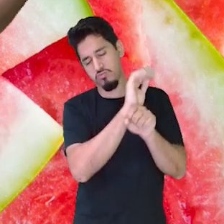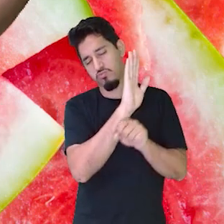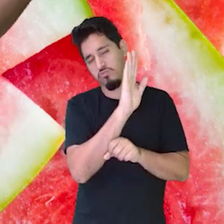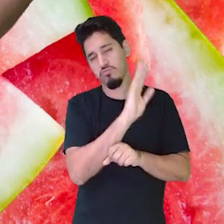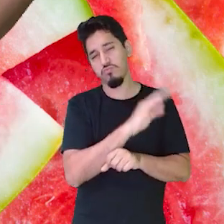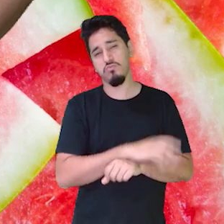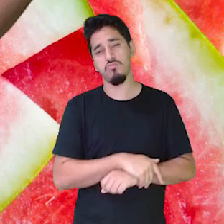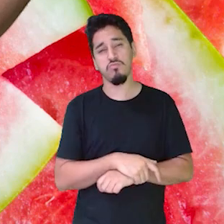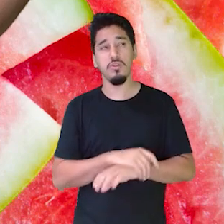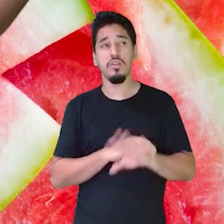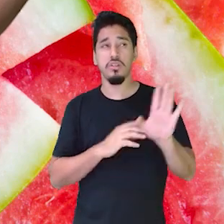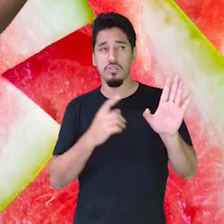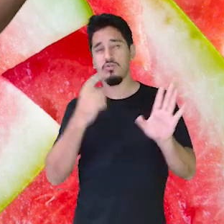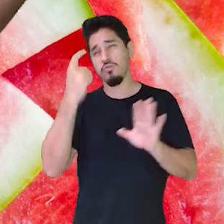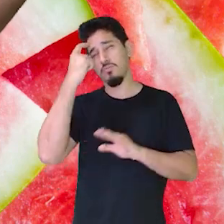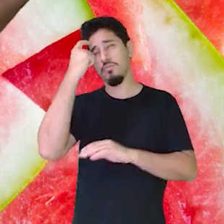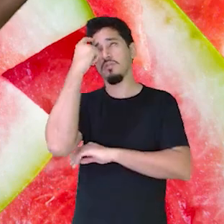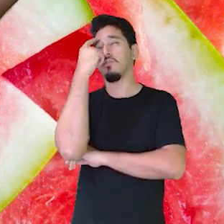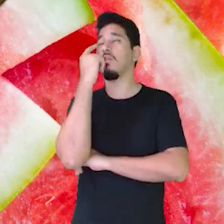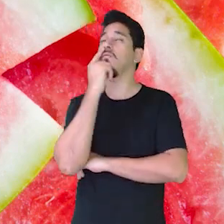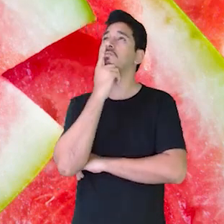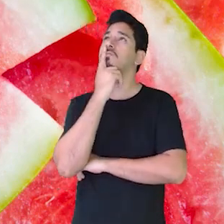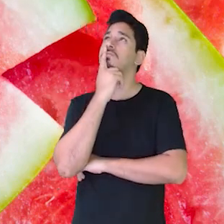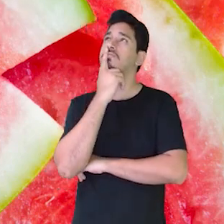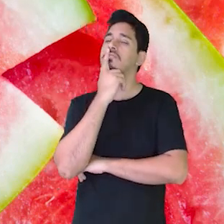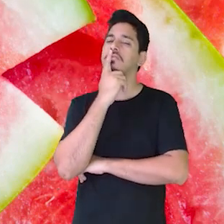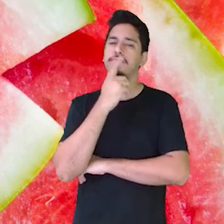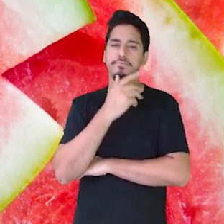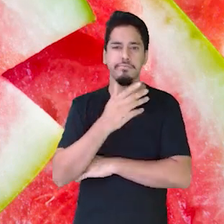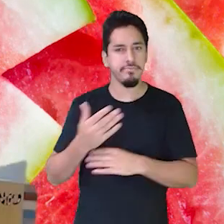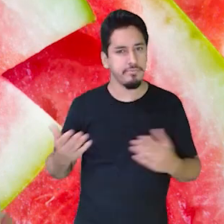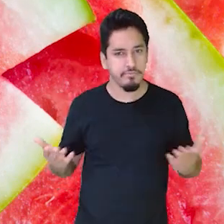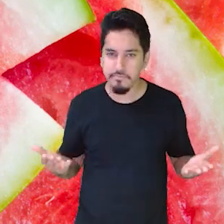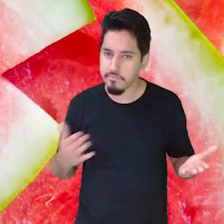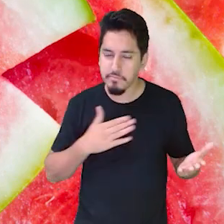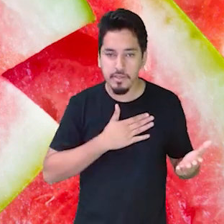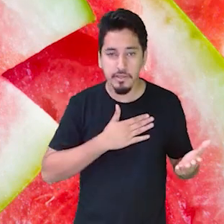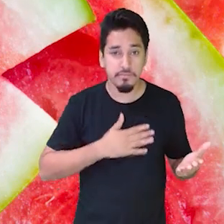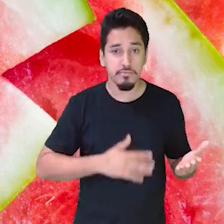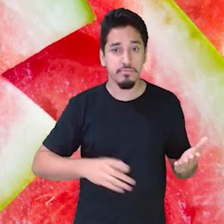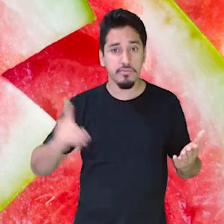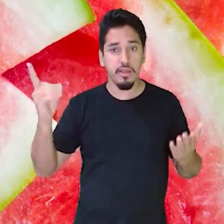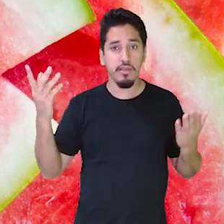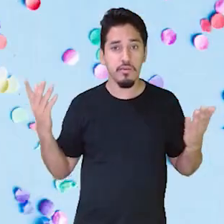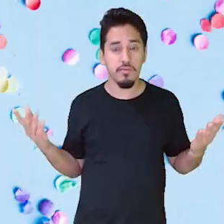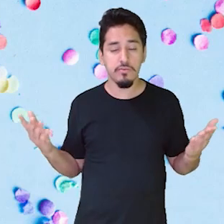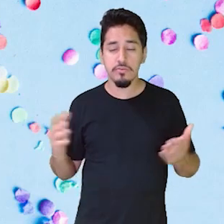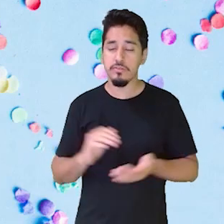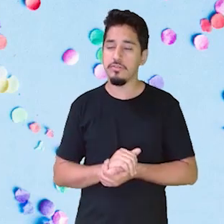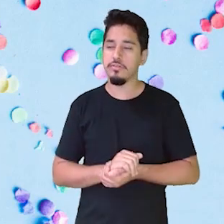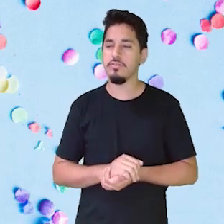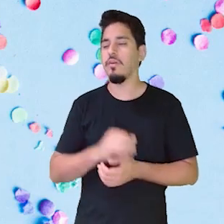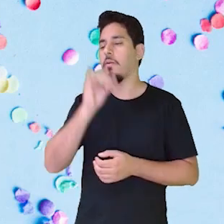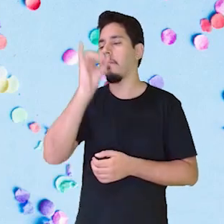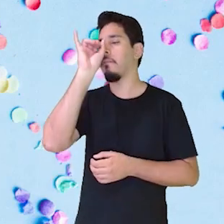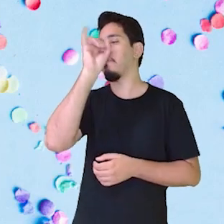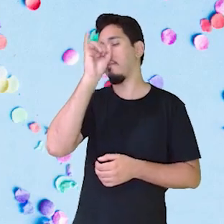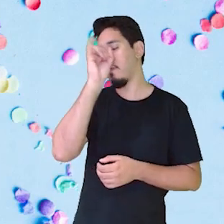Deixa eu pensar. Gente do céu. Porquinho,